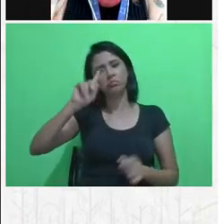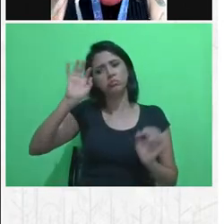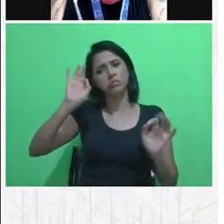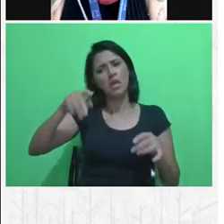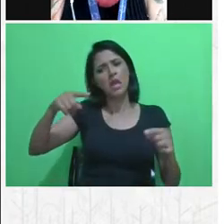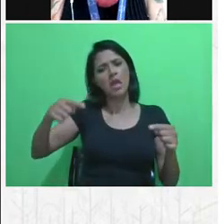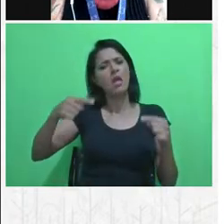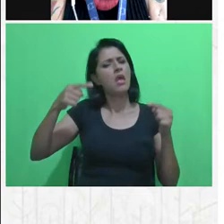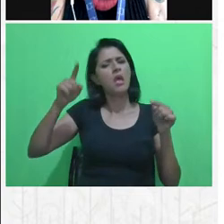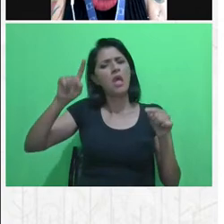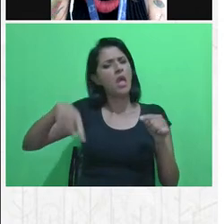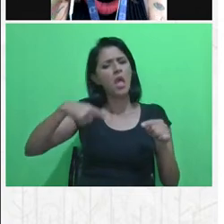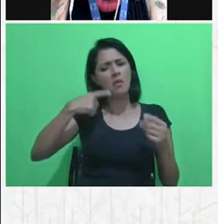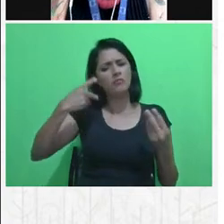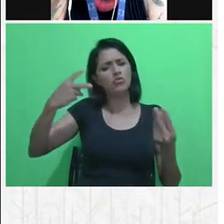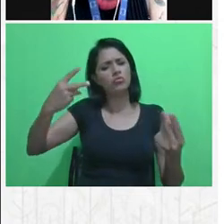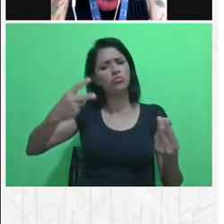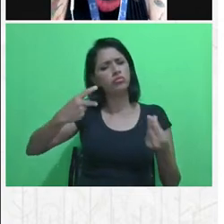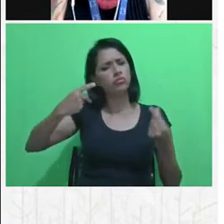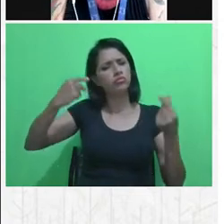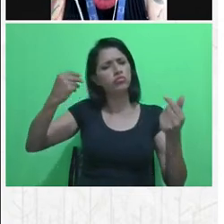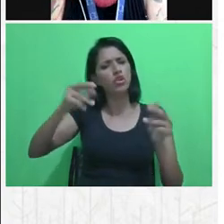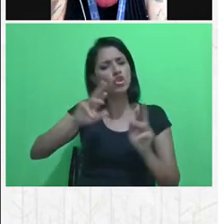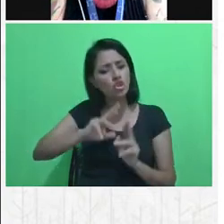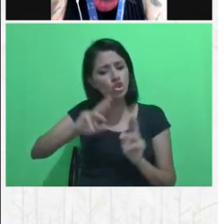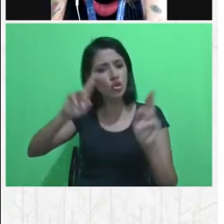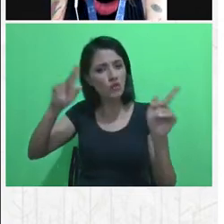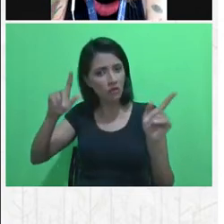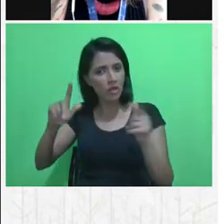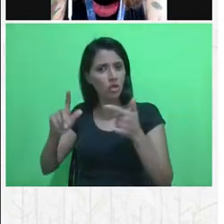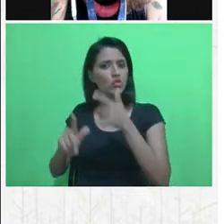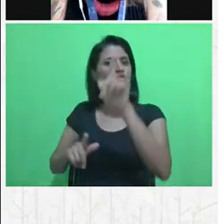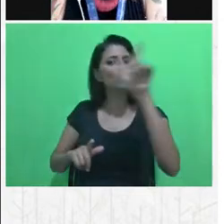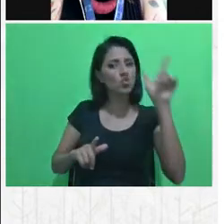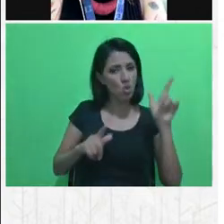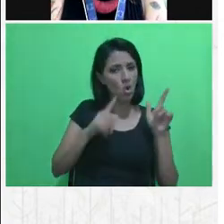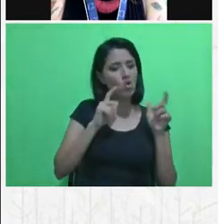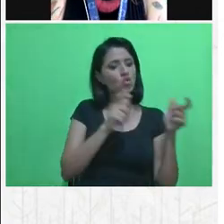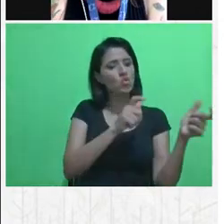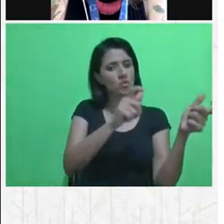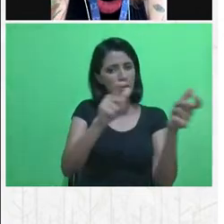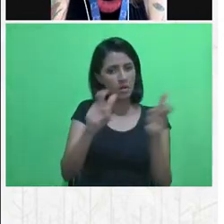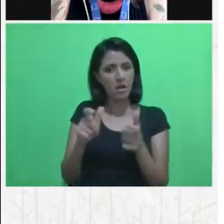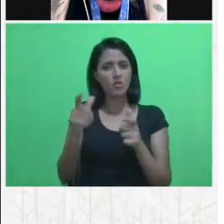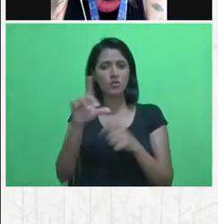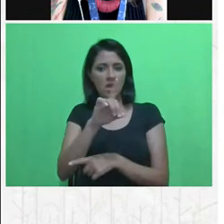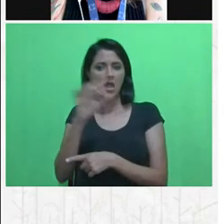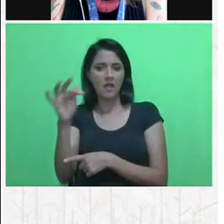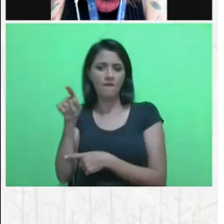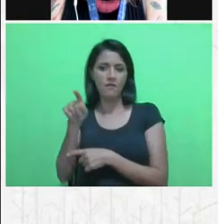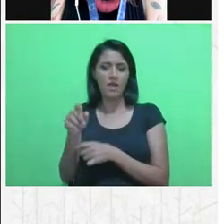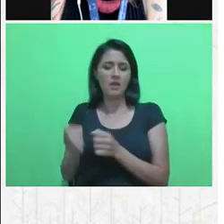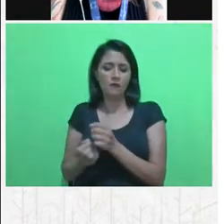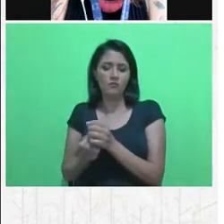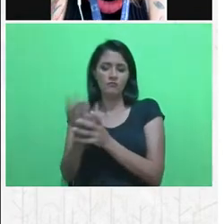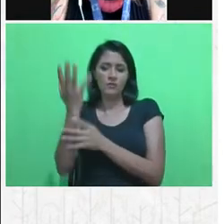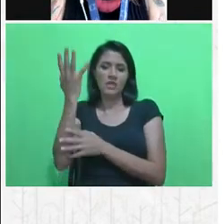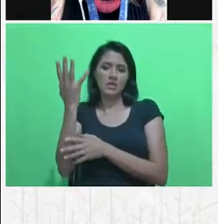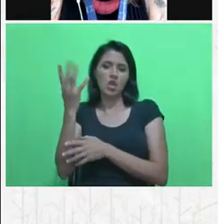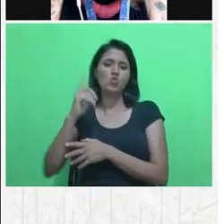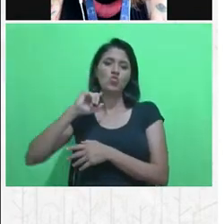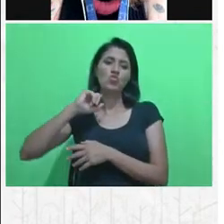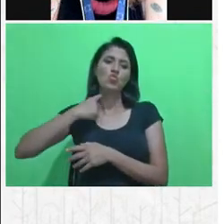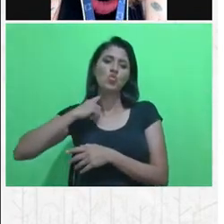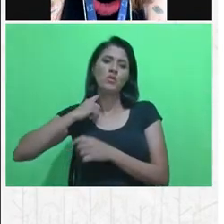muito peculiar dos outros territórios do DF. Ele nasceu em cima de um lixão, ele é um